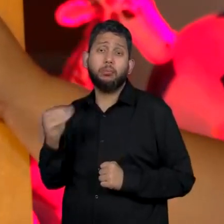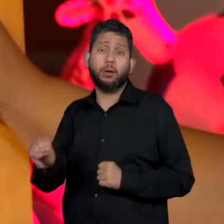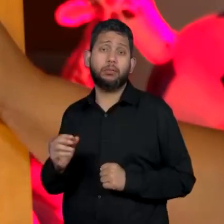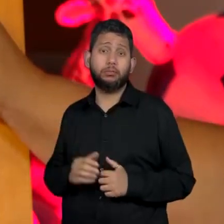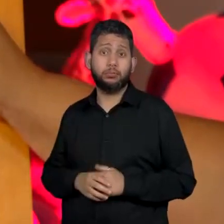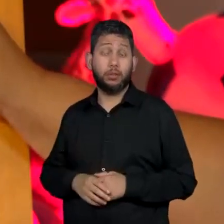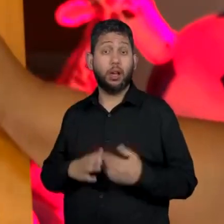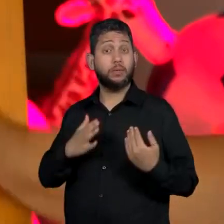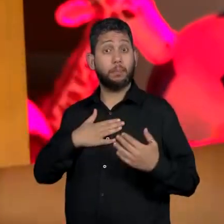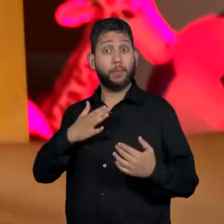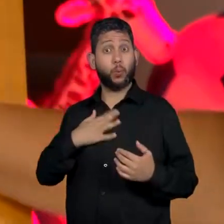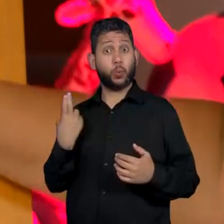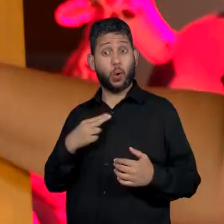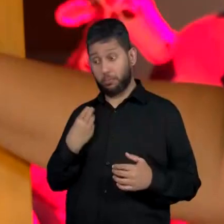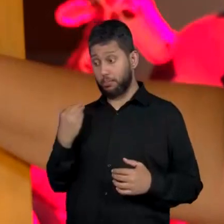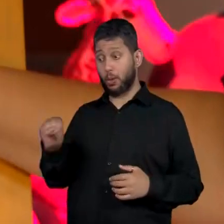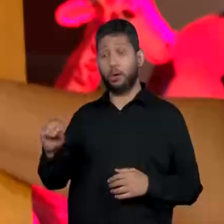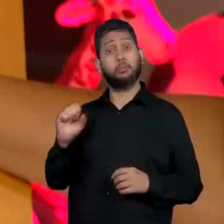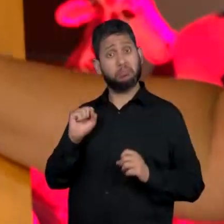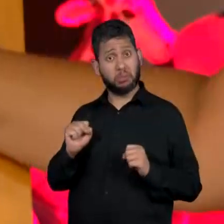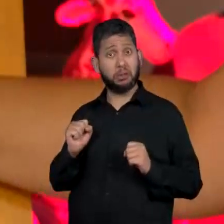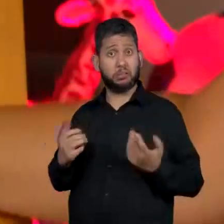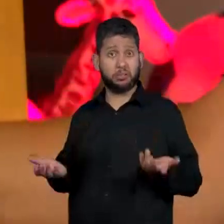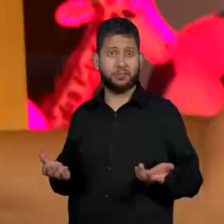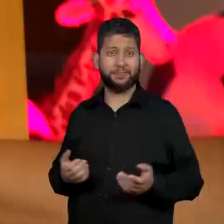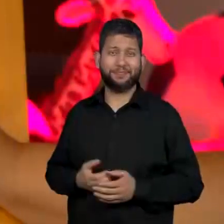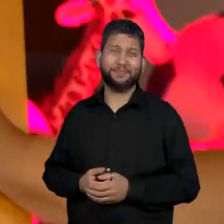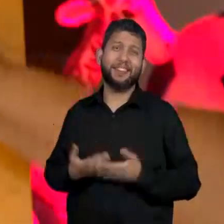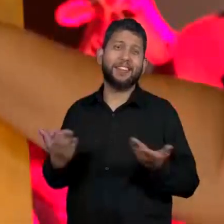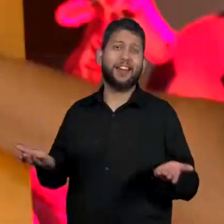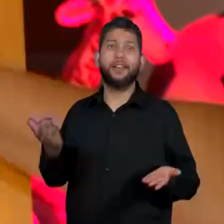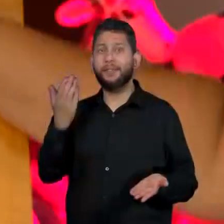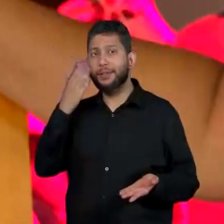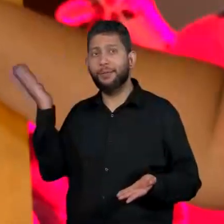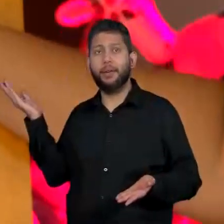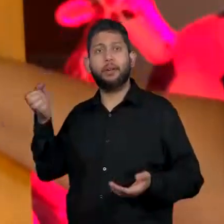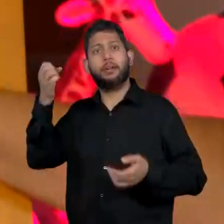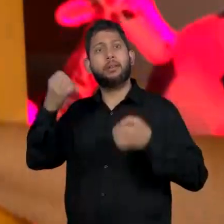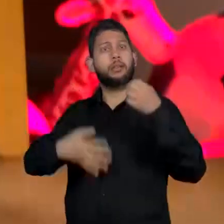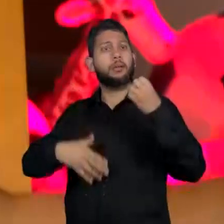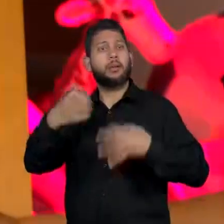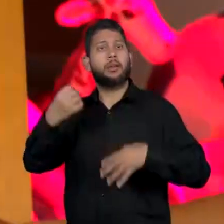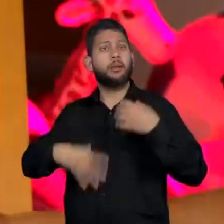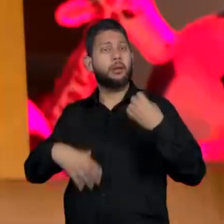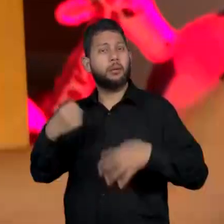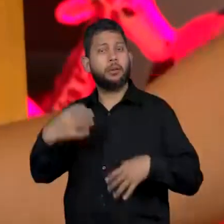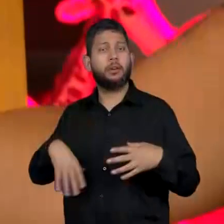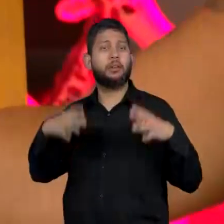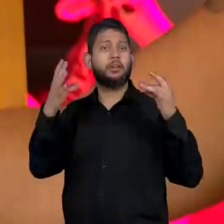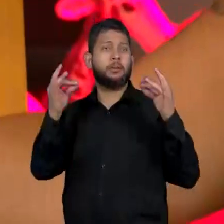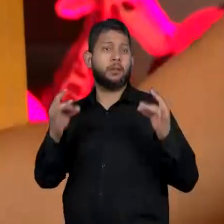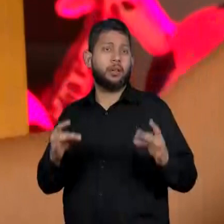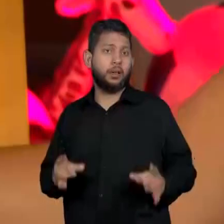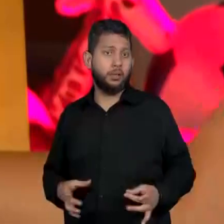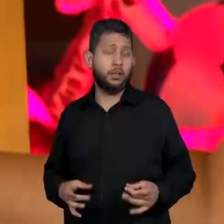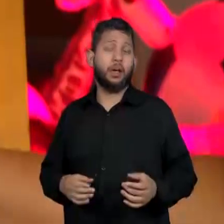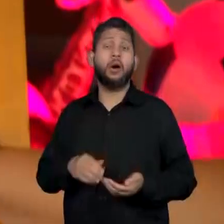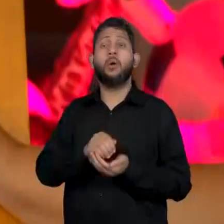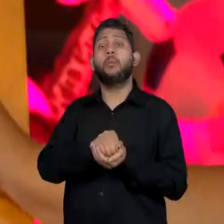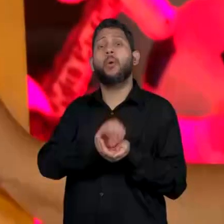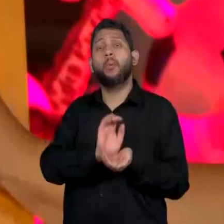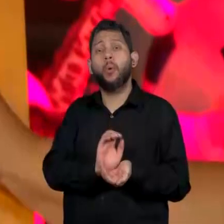o nome do pesquisador. Quando eu tenho aqui todas, eu tenho toda uma explicação de quais são os pokémons,